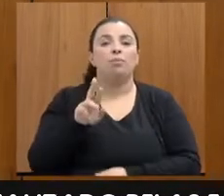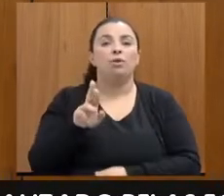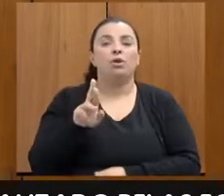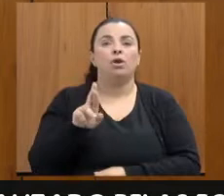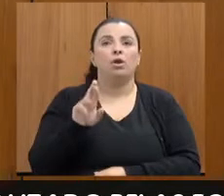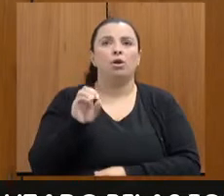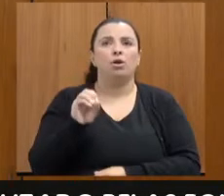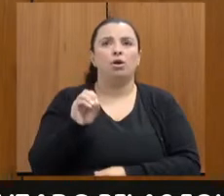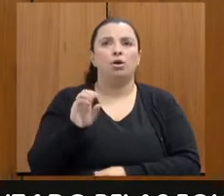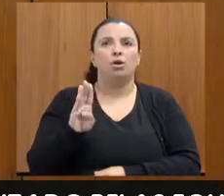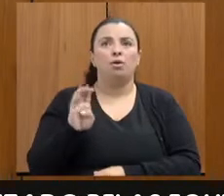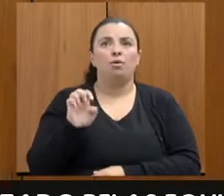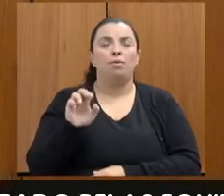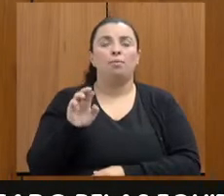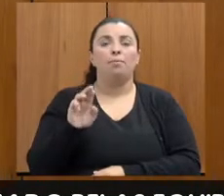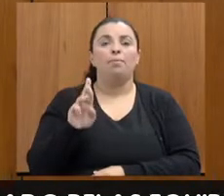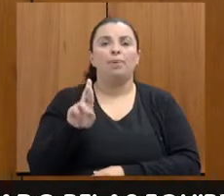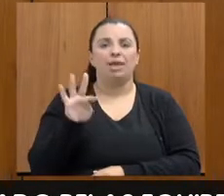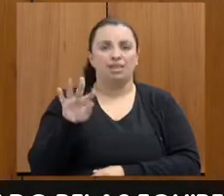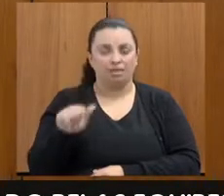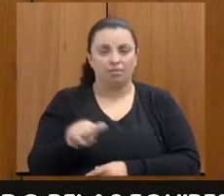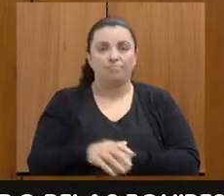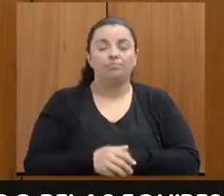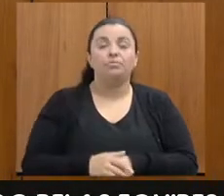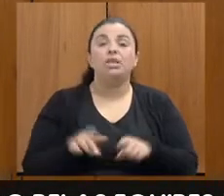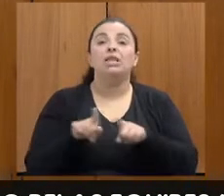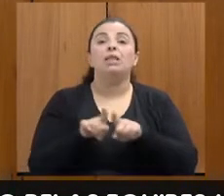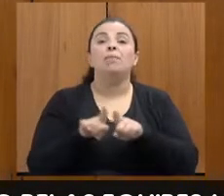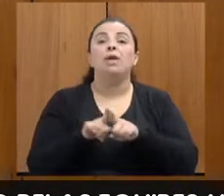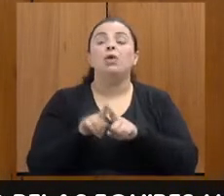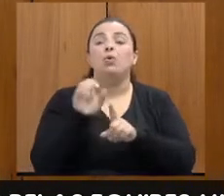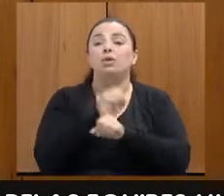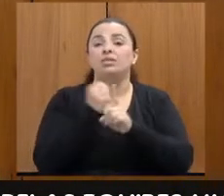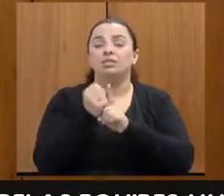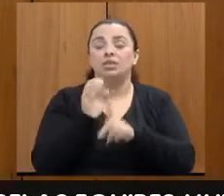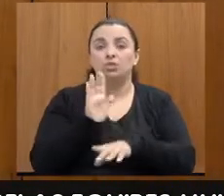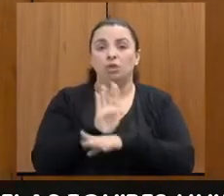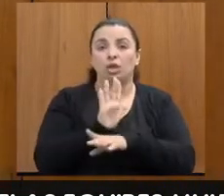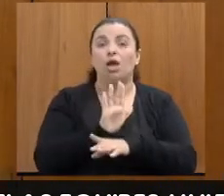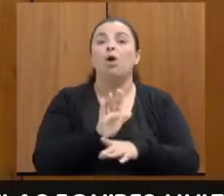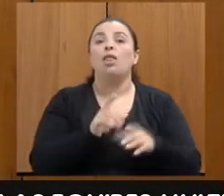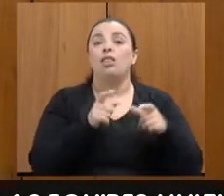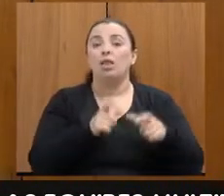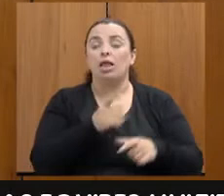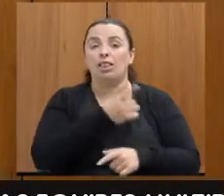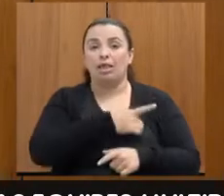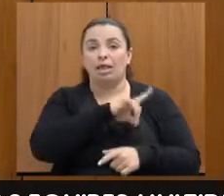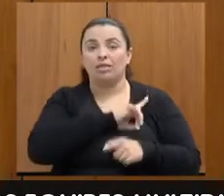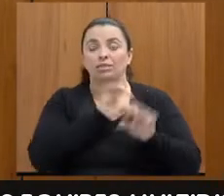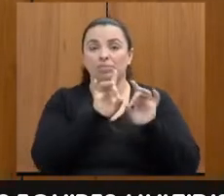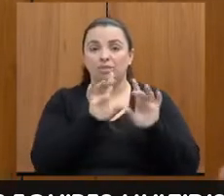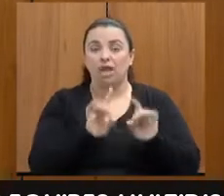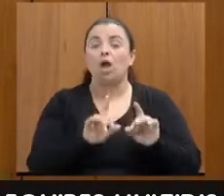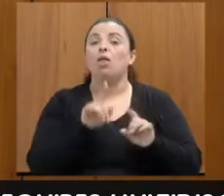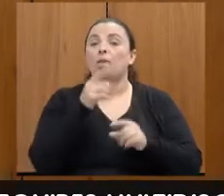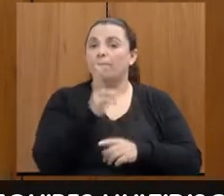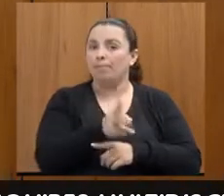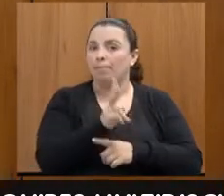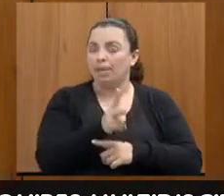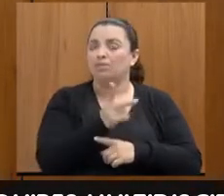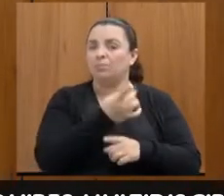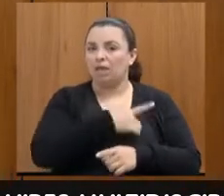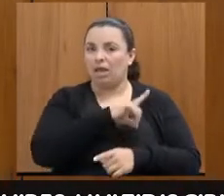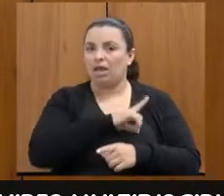Convido também o assistente social da Delegacia Especializada de Atendimento à Mulher da DEAN de Contagem, Felipe